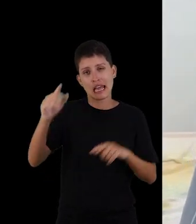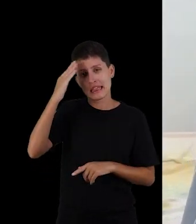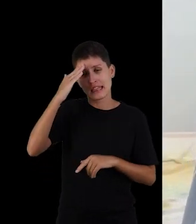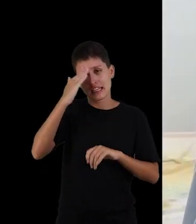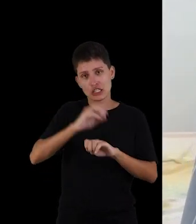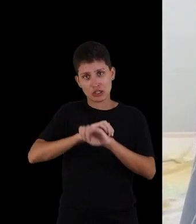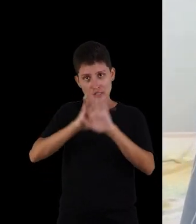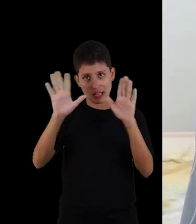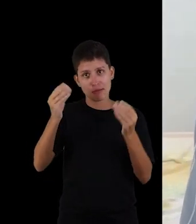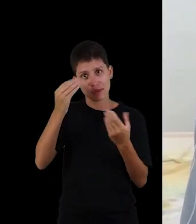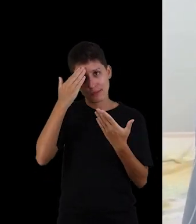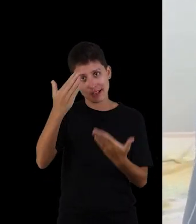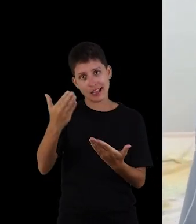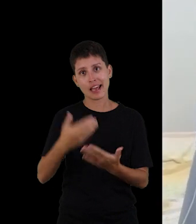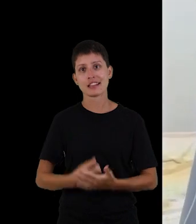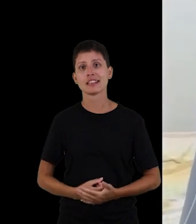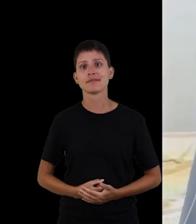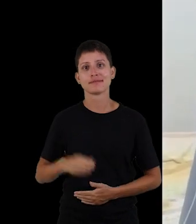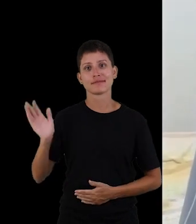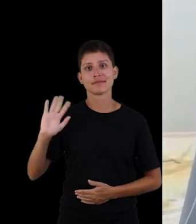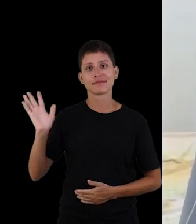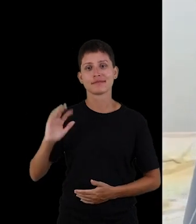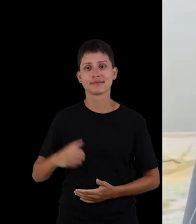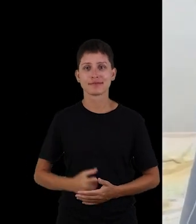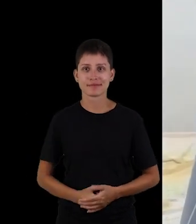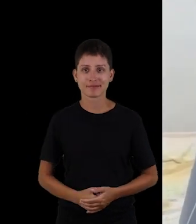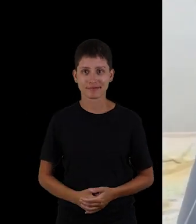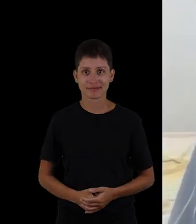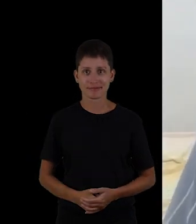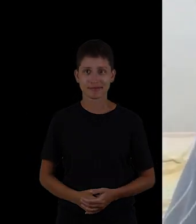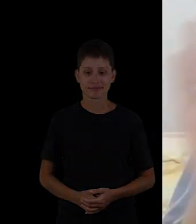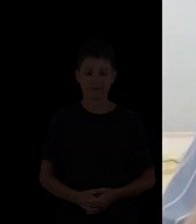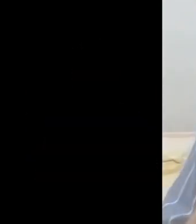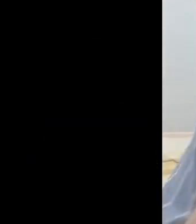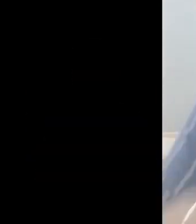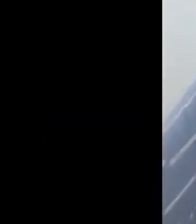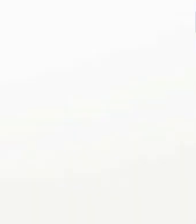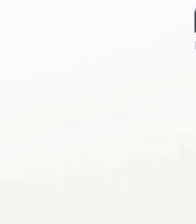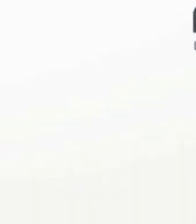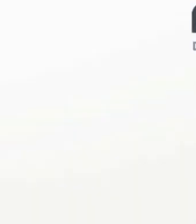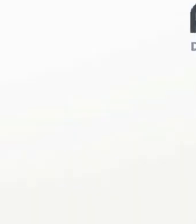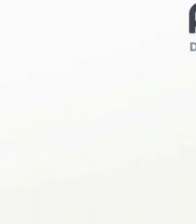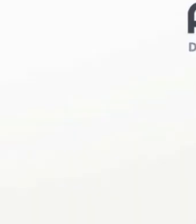Gente, foi isso hoje, eu espero que tenham compreendido, e obrigada. Tchau!